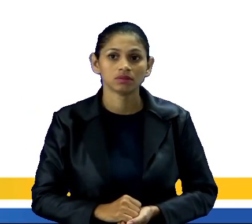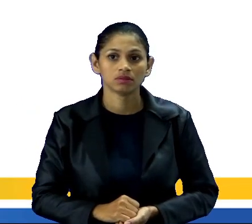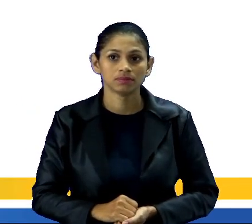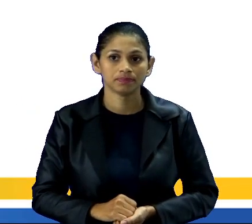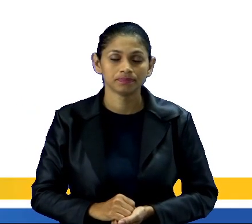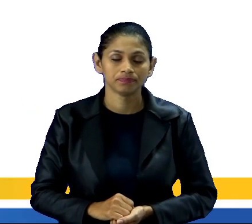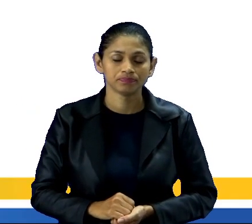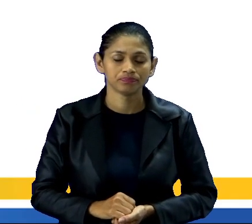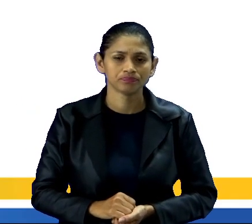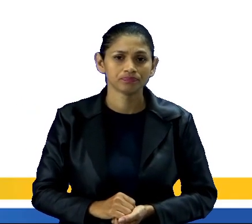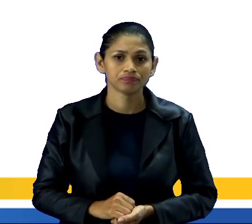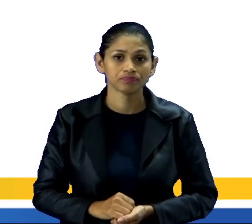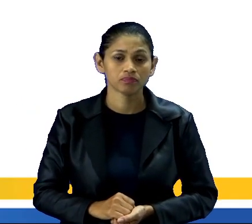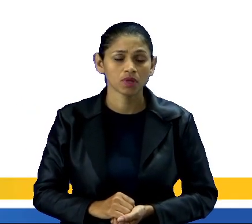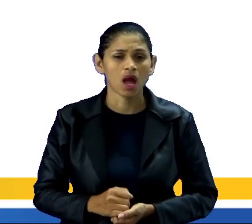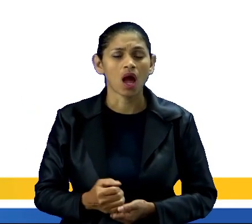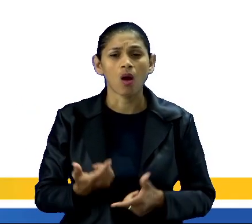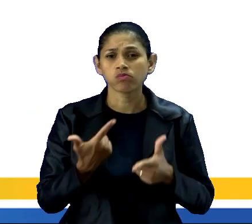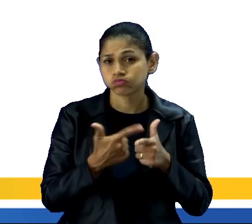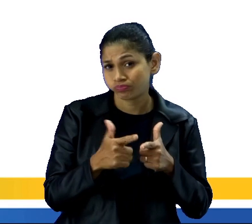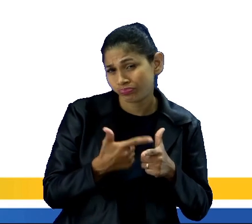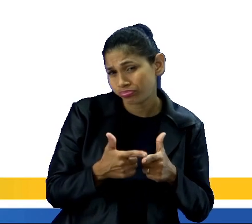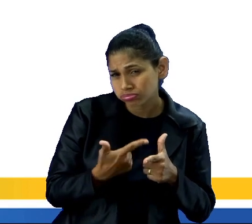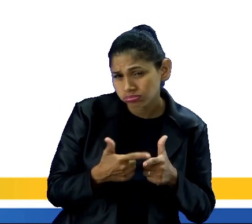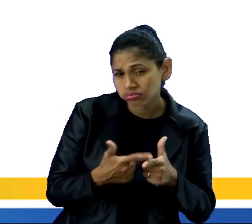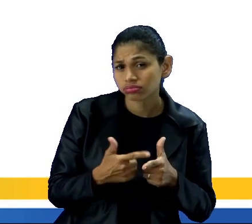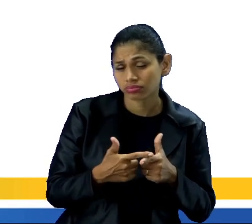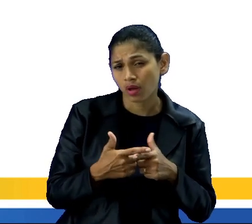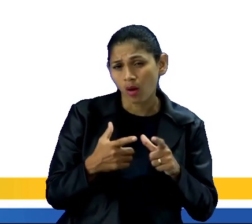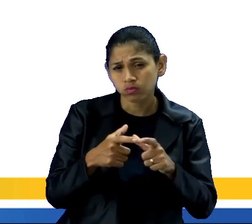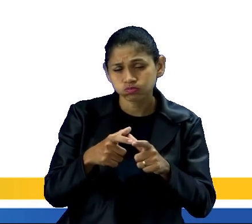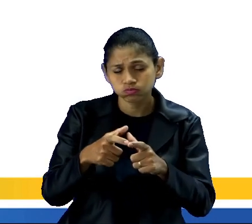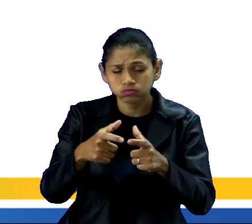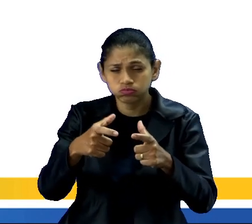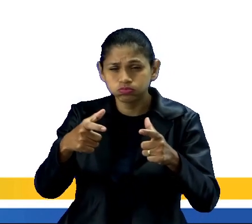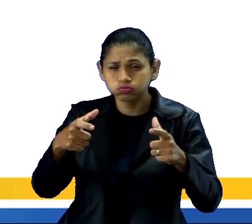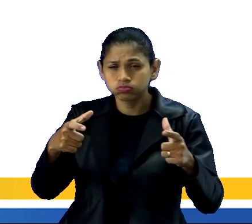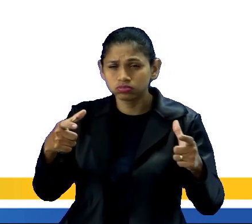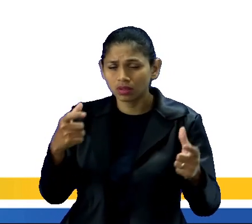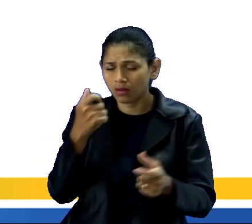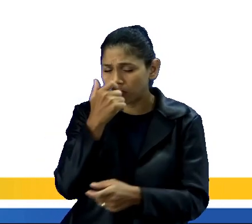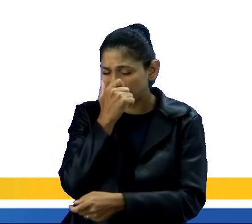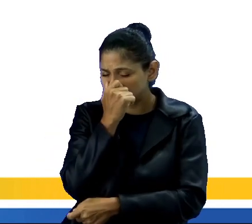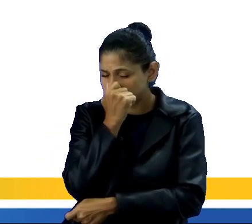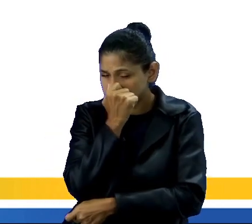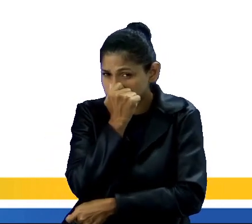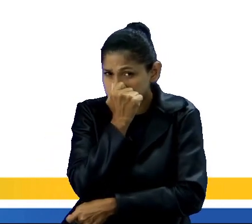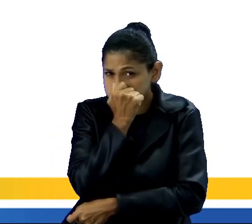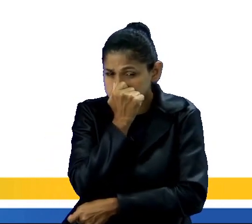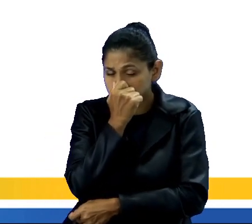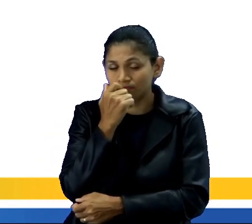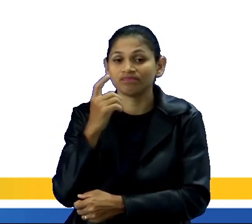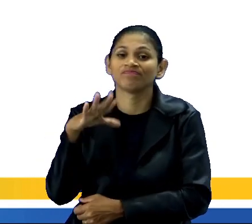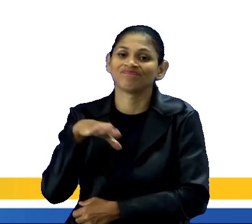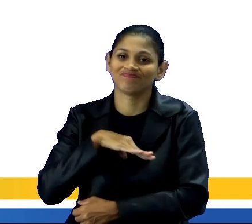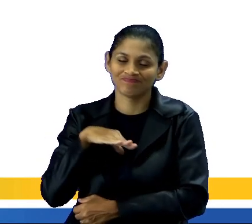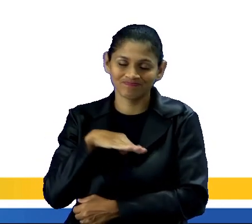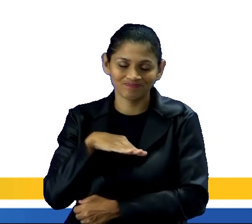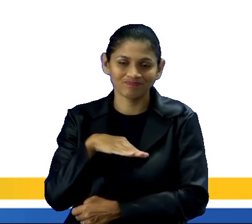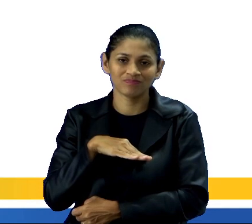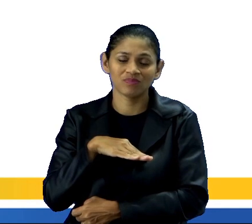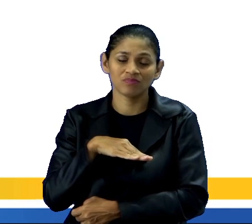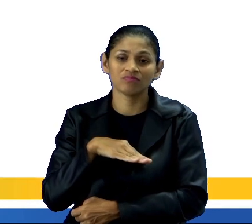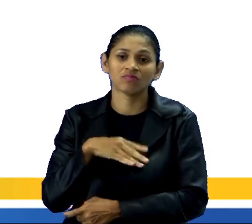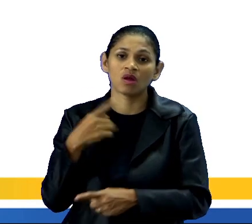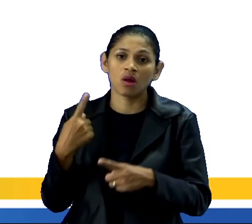O grande problema desse modelo é o crescimento acelerado das cidades, né, que contribui para fomentar